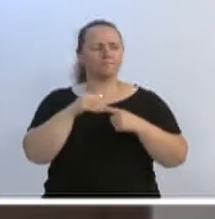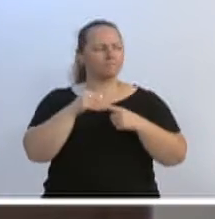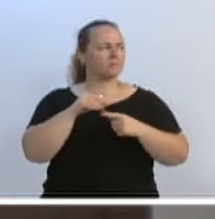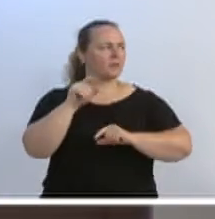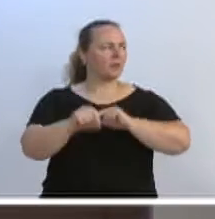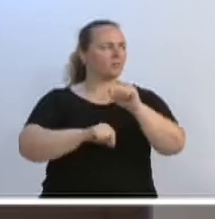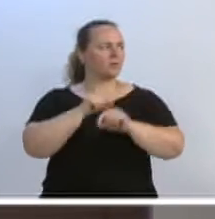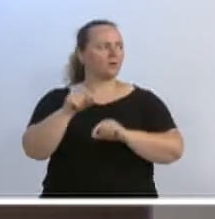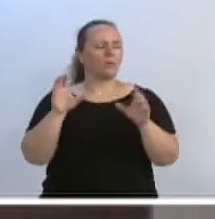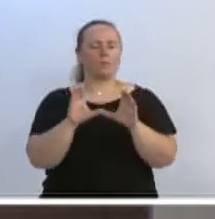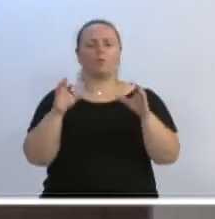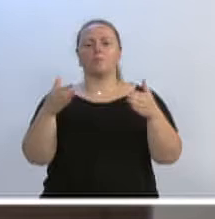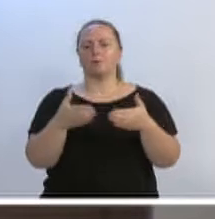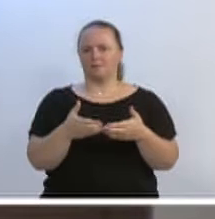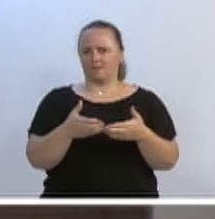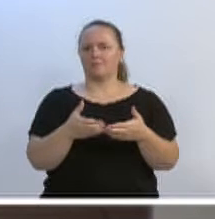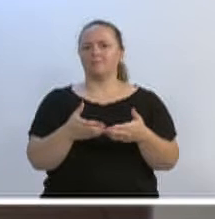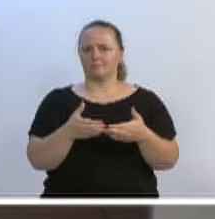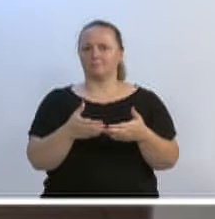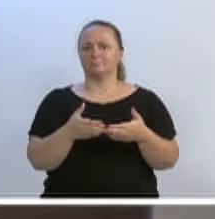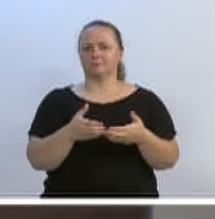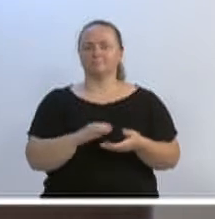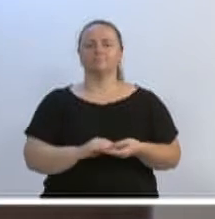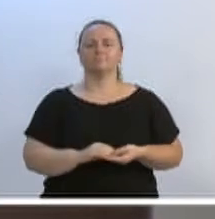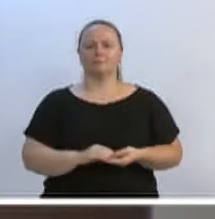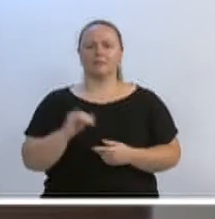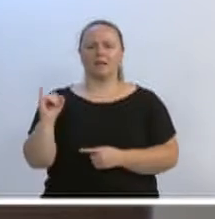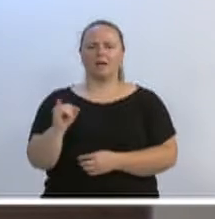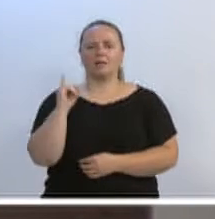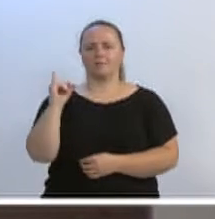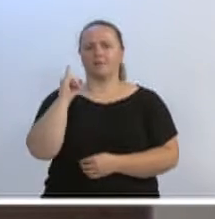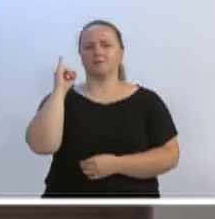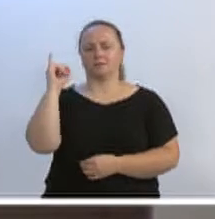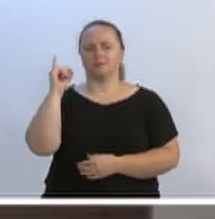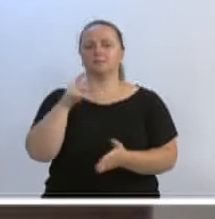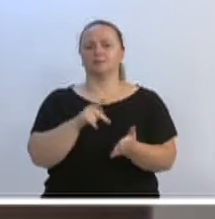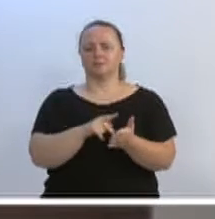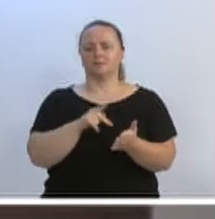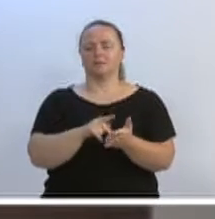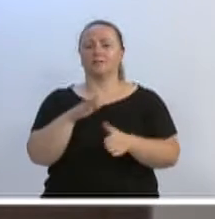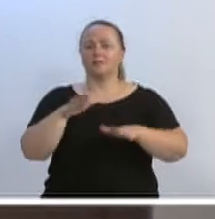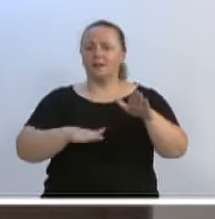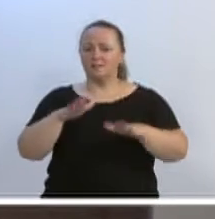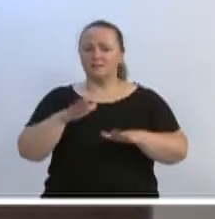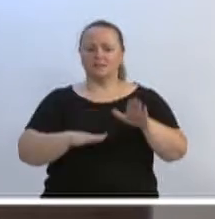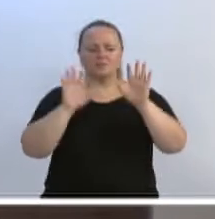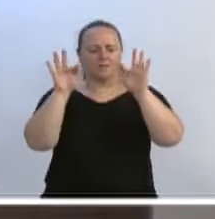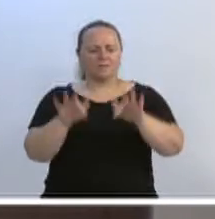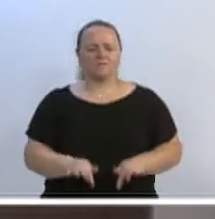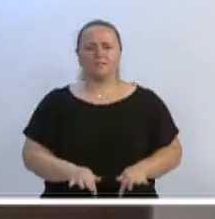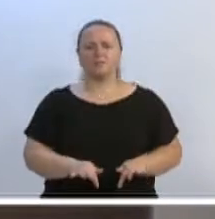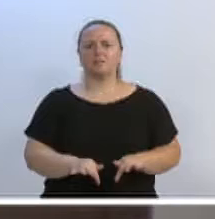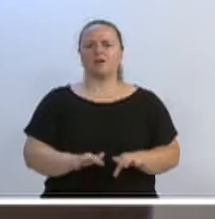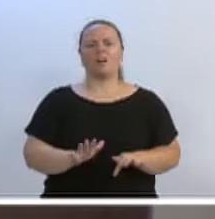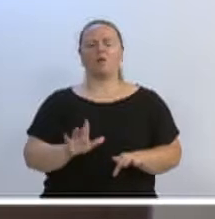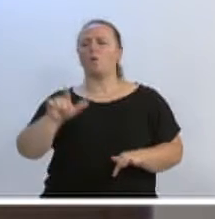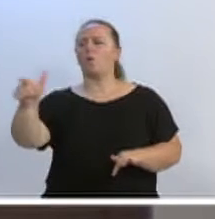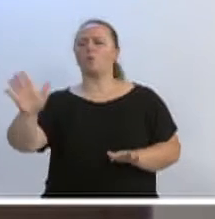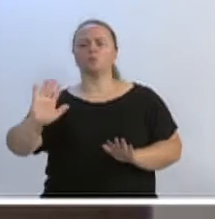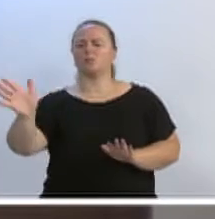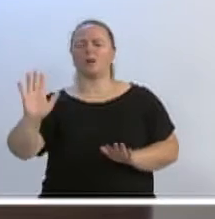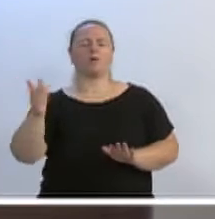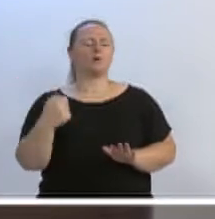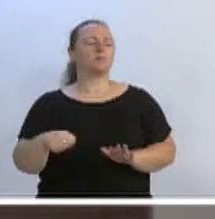a sua comunidade, diferente de outros presenciadores que a gente sabe, vereador Ito? Que às vezes fecha a porta para um vereador porque já está acertado com outro e